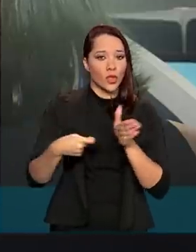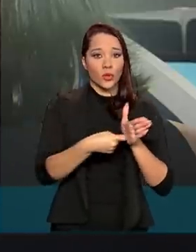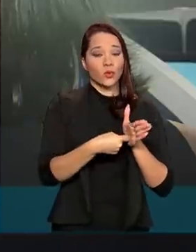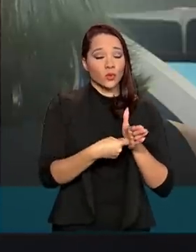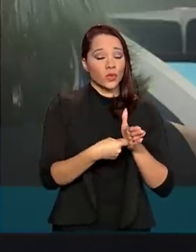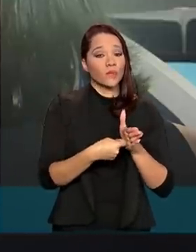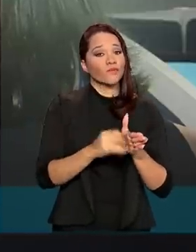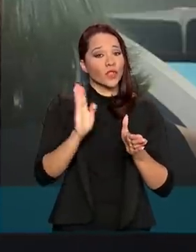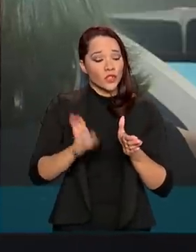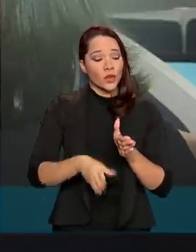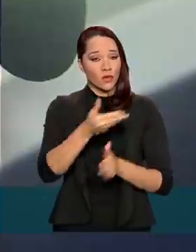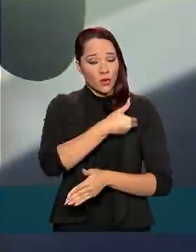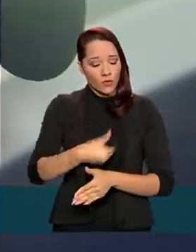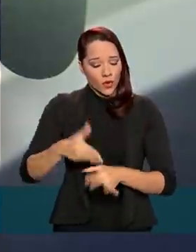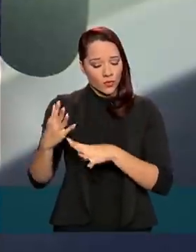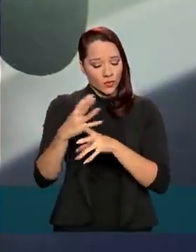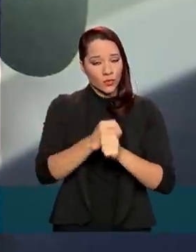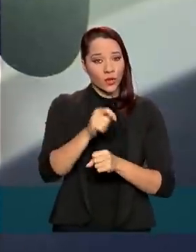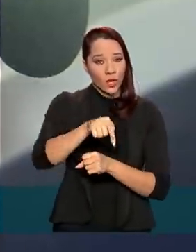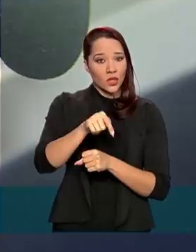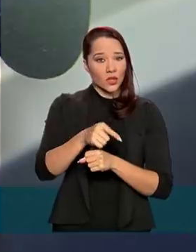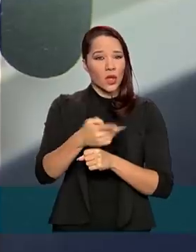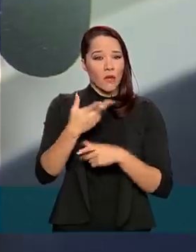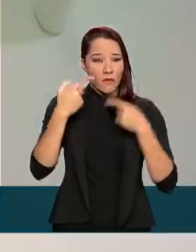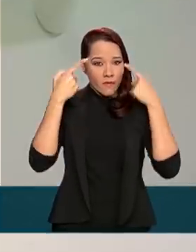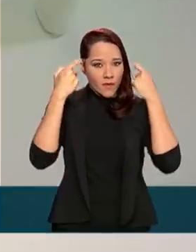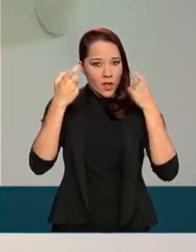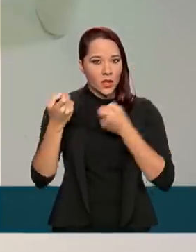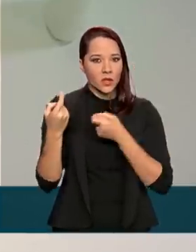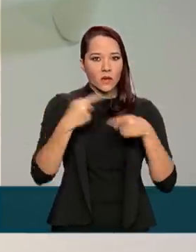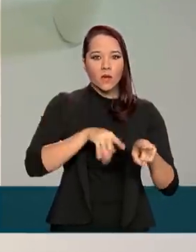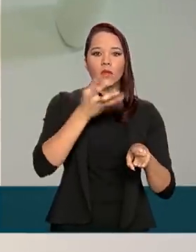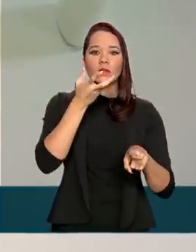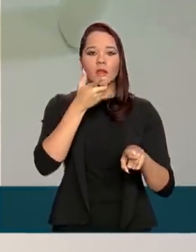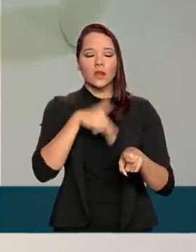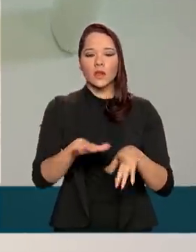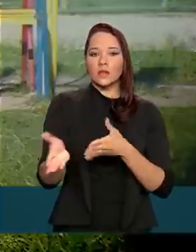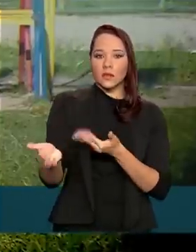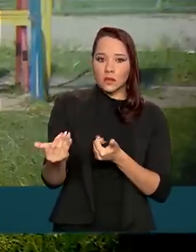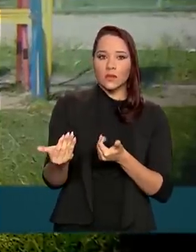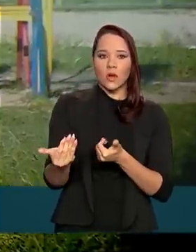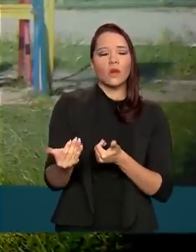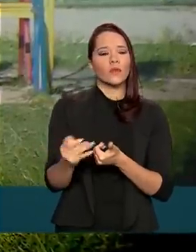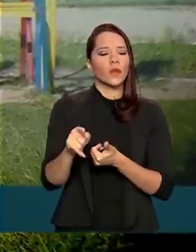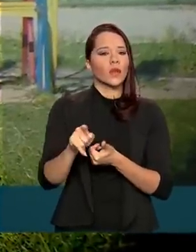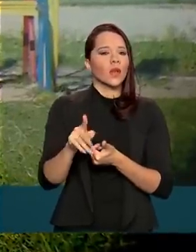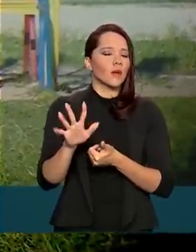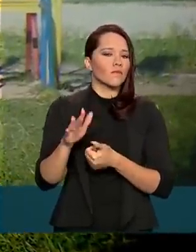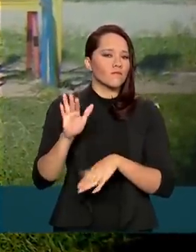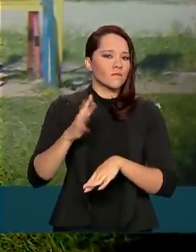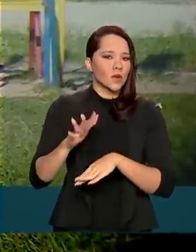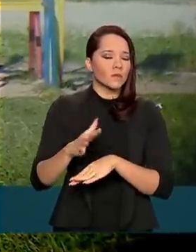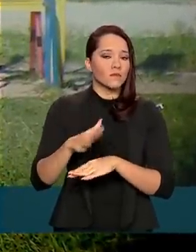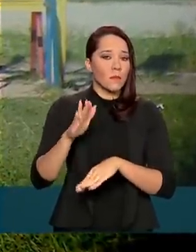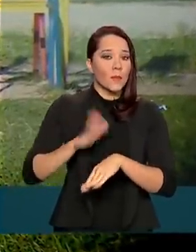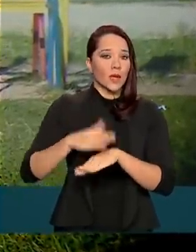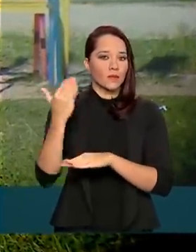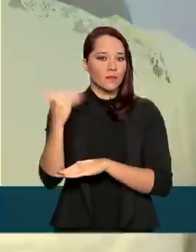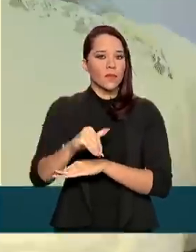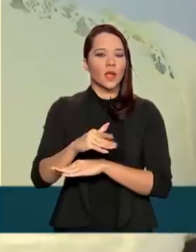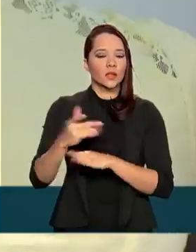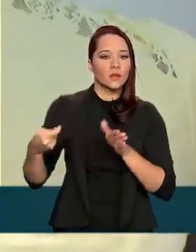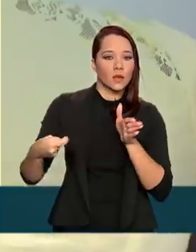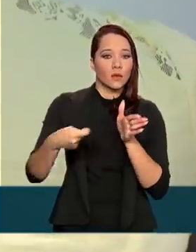já que de acordo com o governo, os casos de violência contra crianças e adolescentes correspondem a mais da metade das